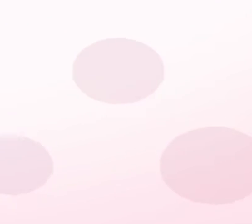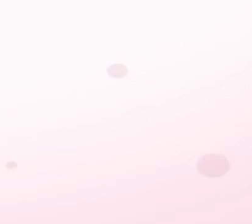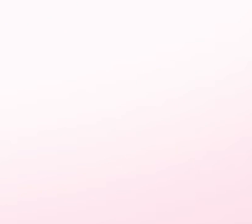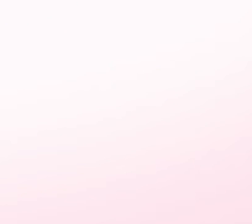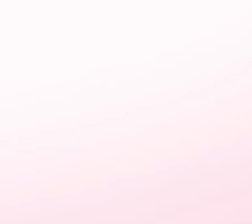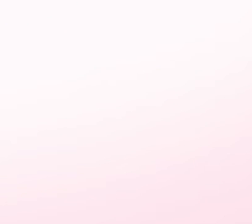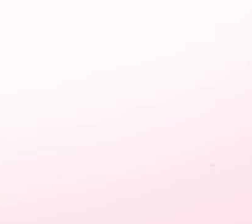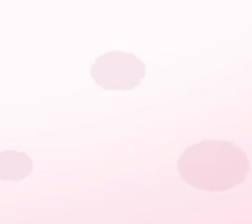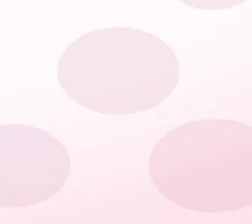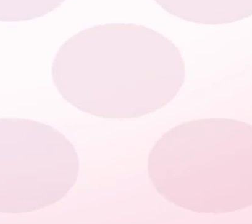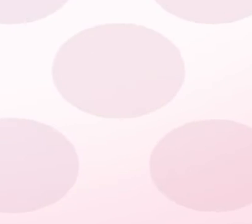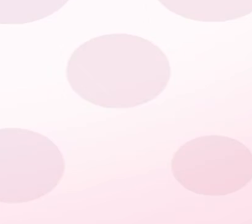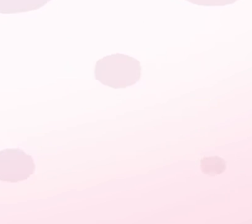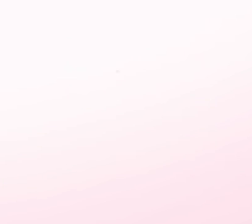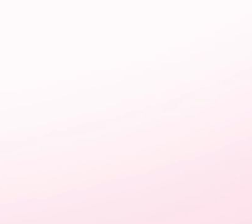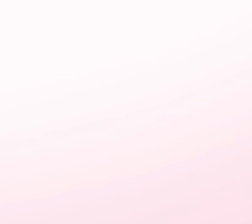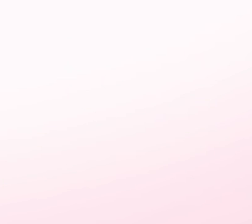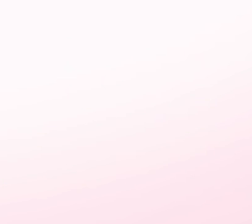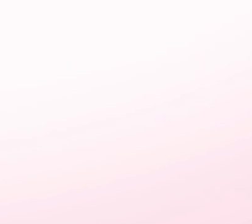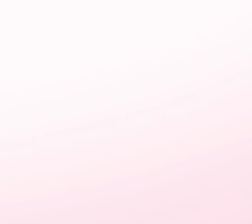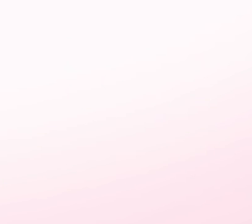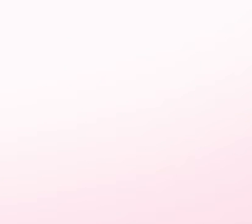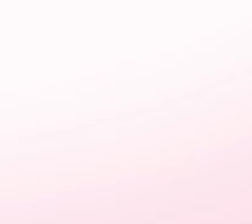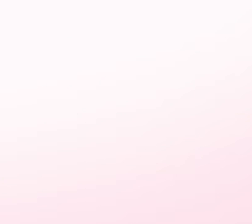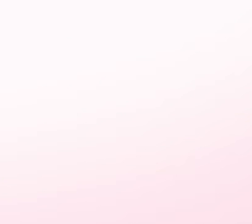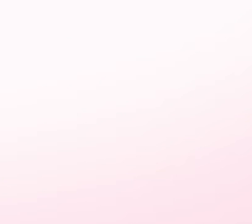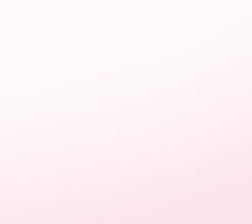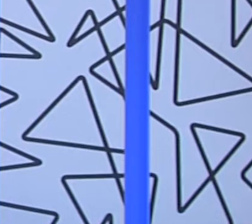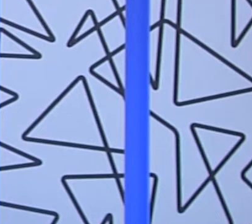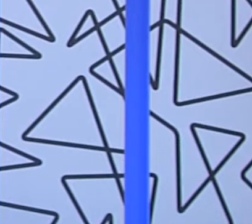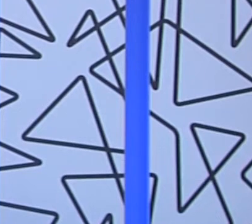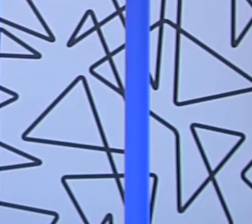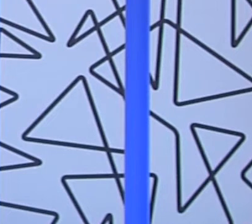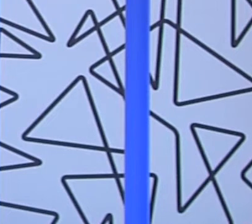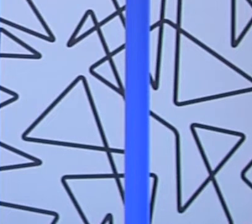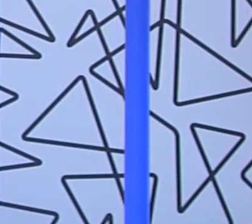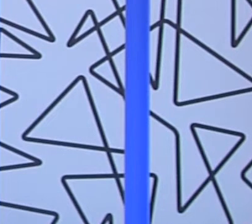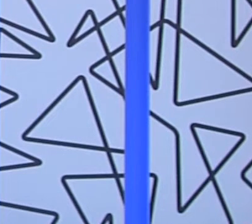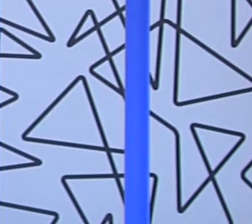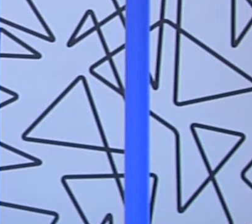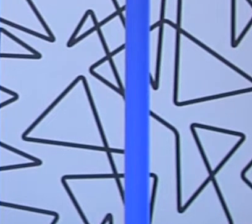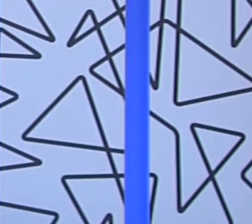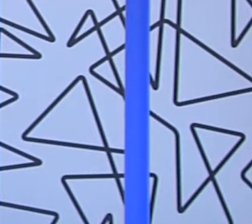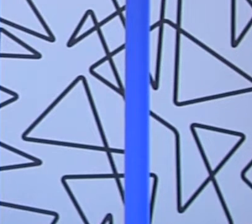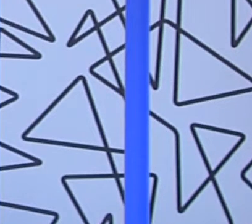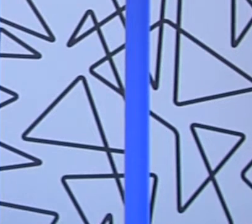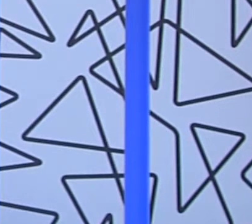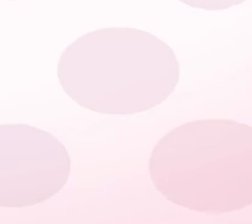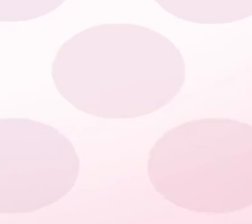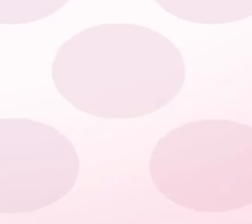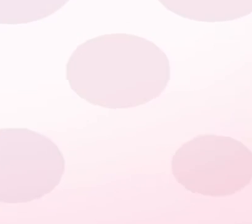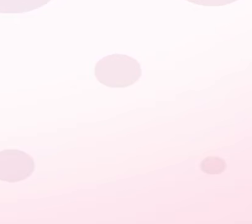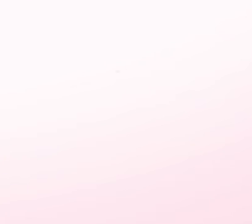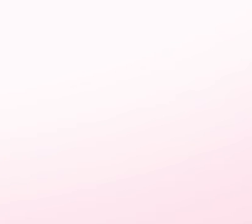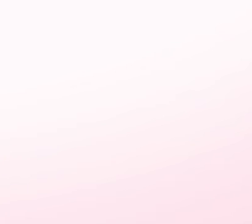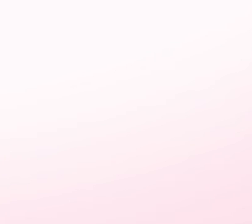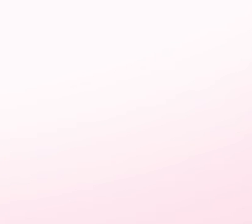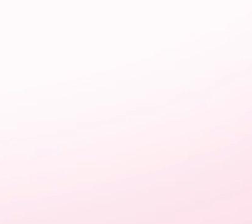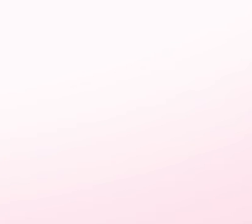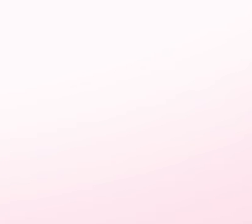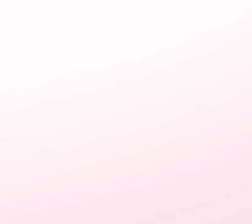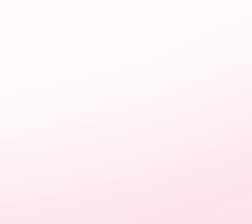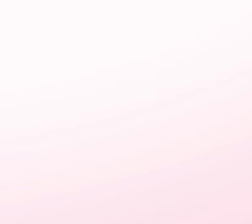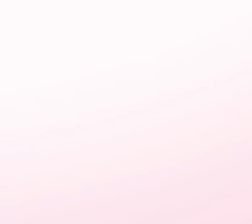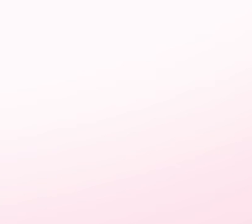A entrada é 15 reais e o evento é às 21 horas. Neste sábado, também tem indie pop no vinil com a banda